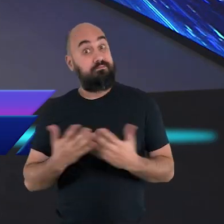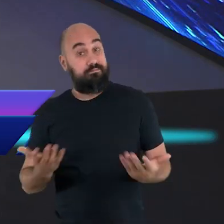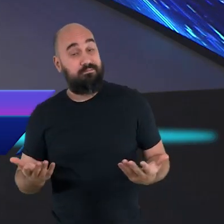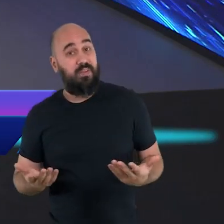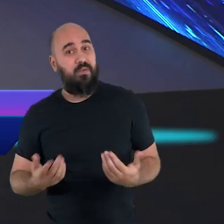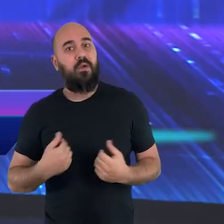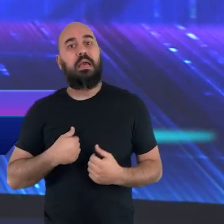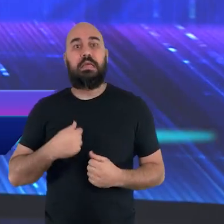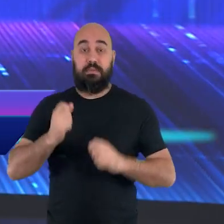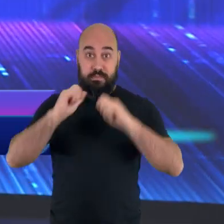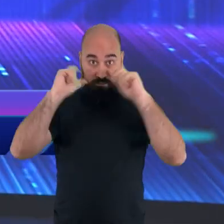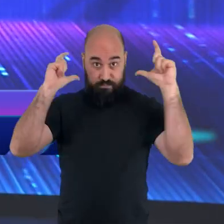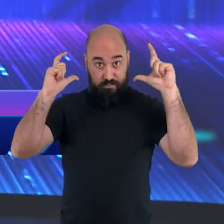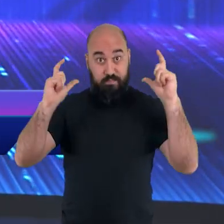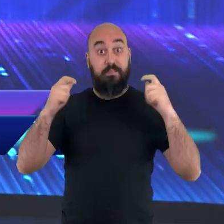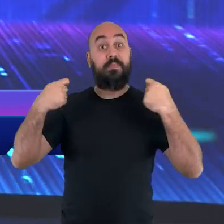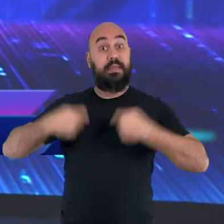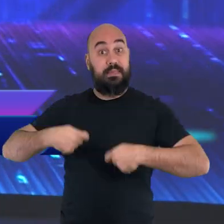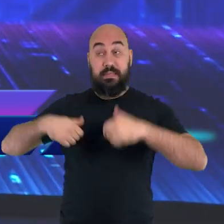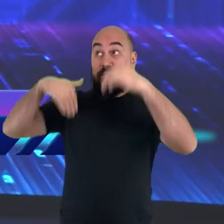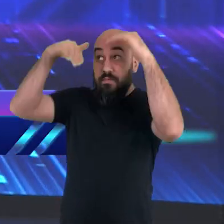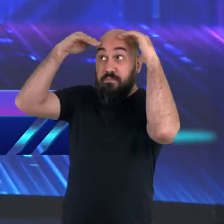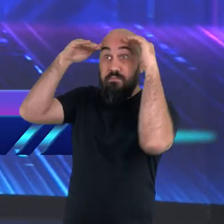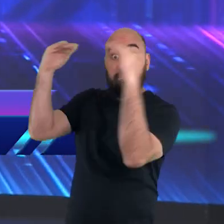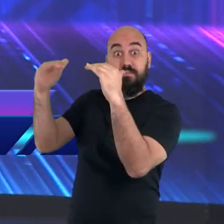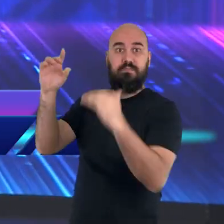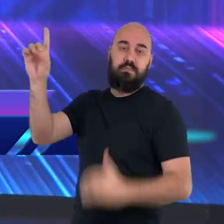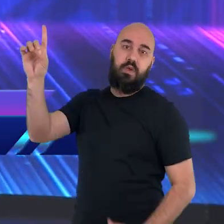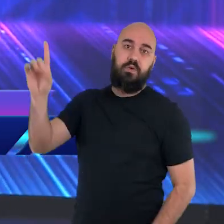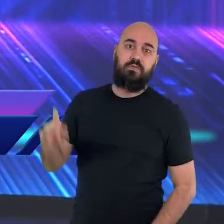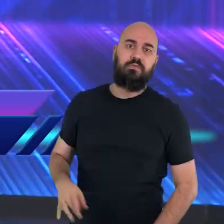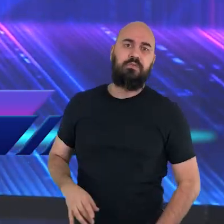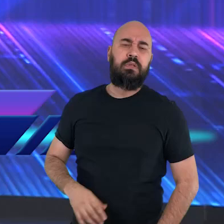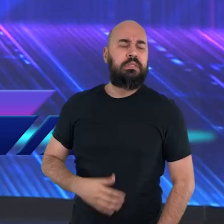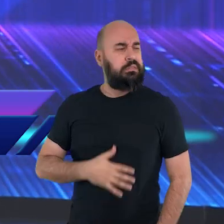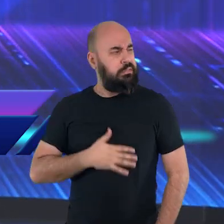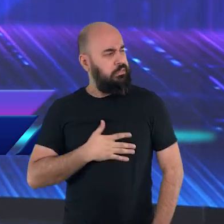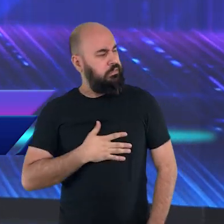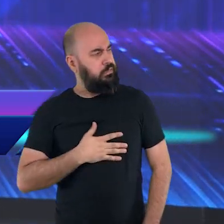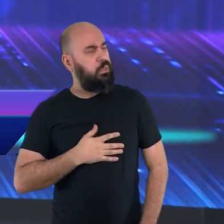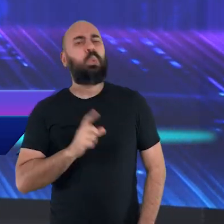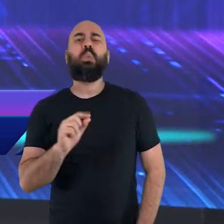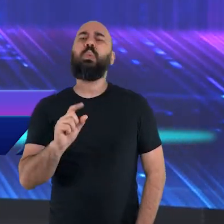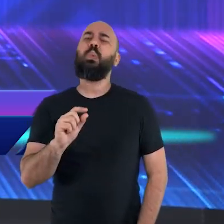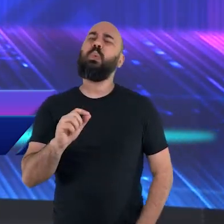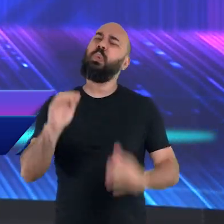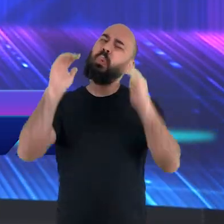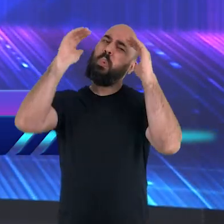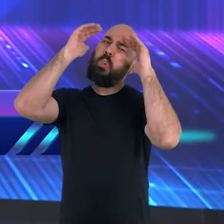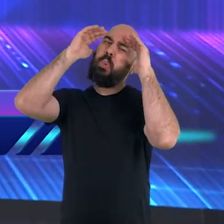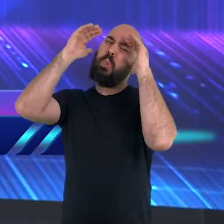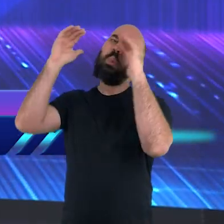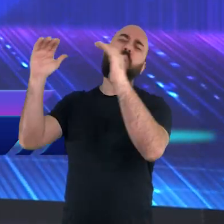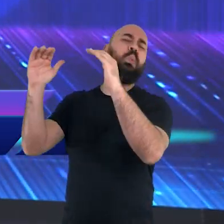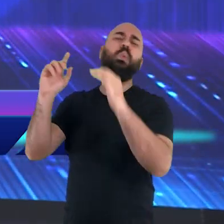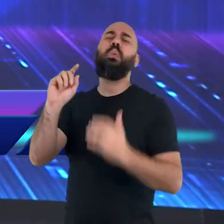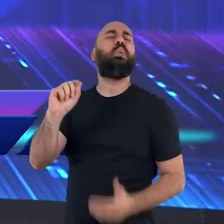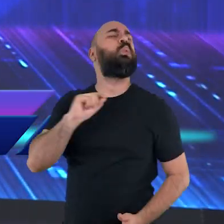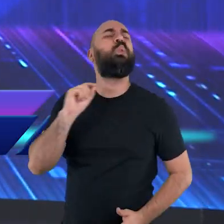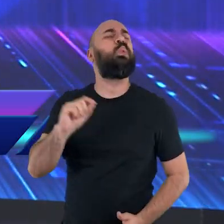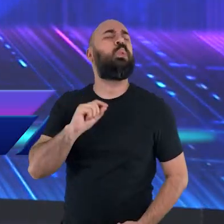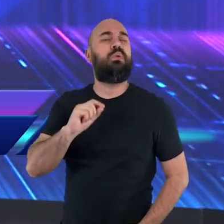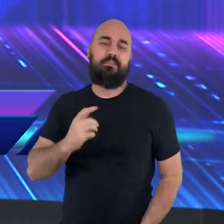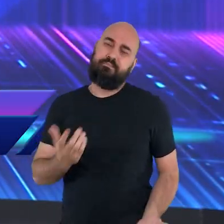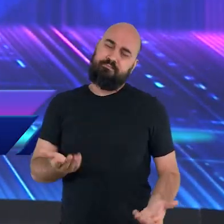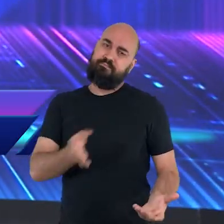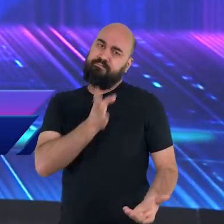Você precisa temer a Deus. O que é temer a Deus? Algumas pessoas podem achar que temer a Deus